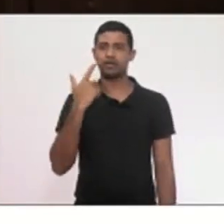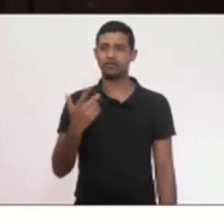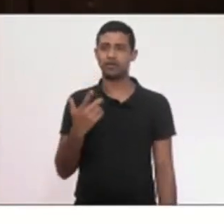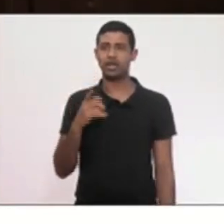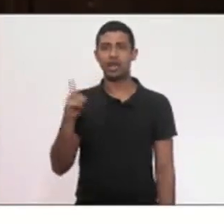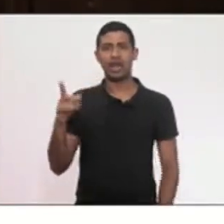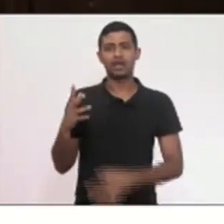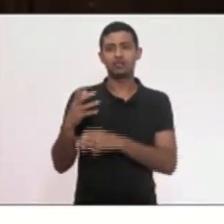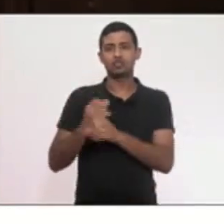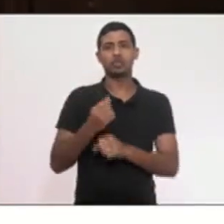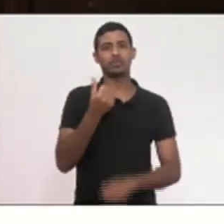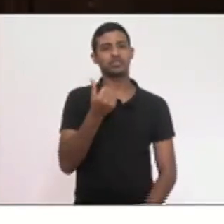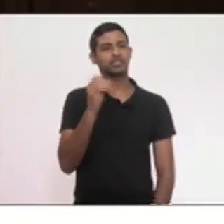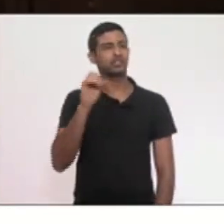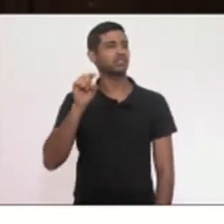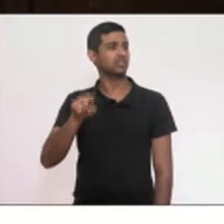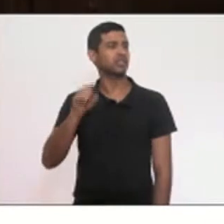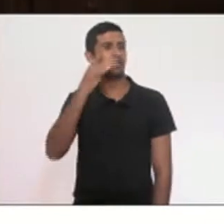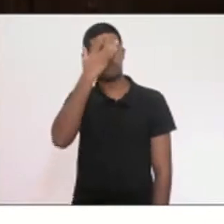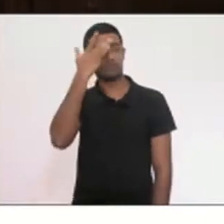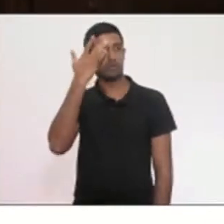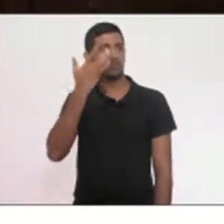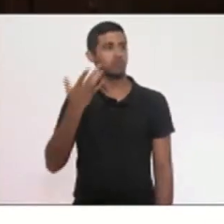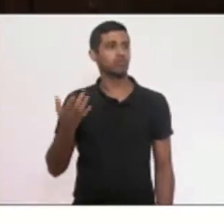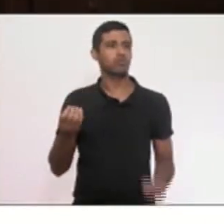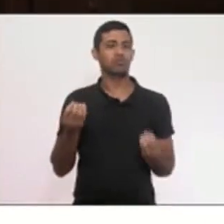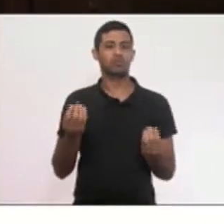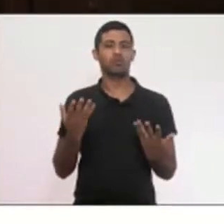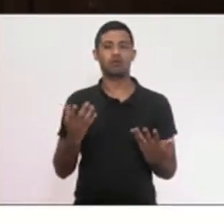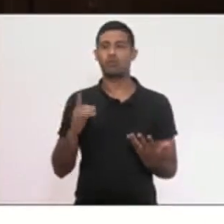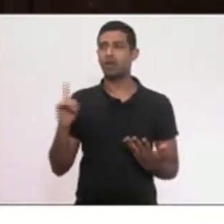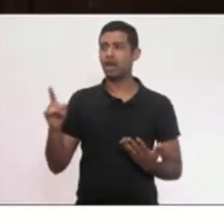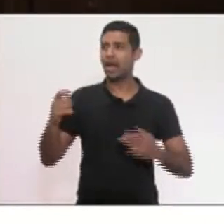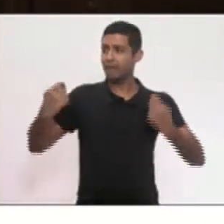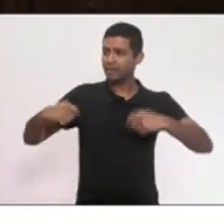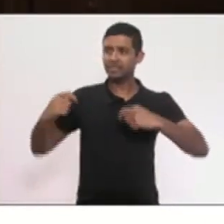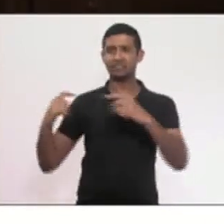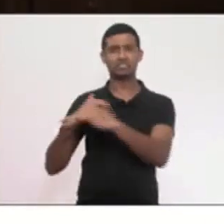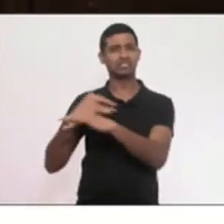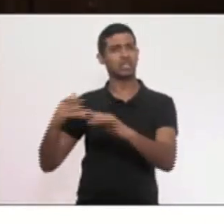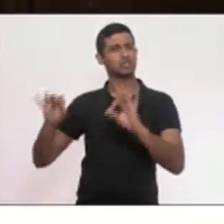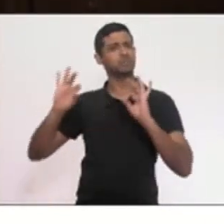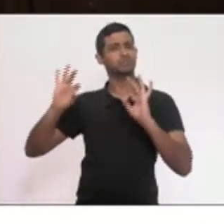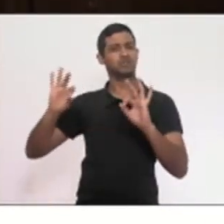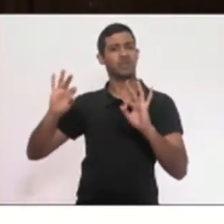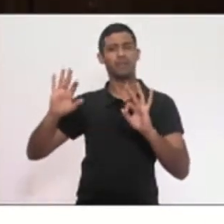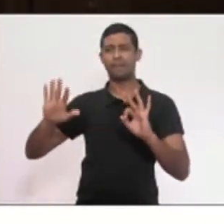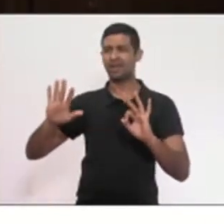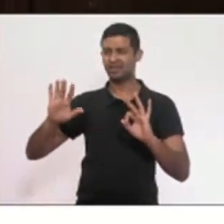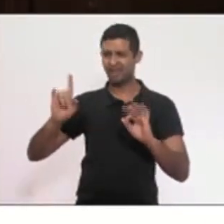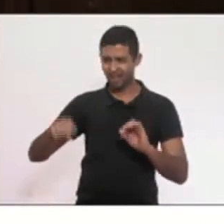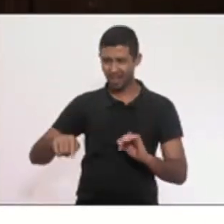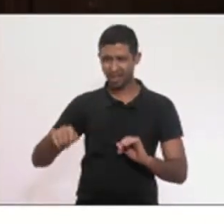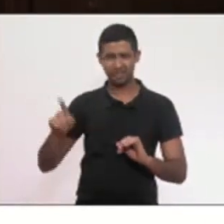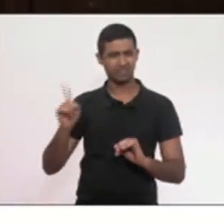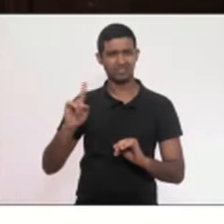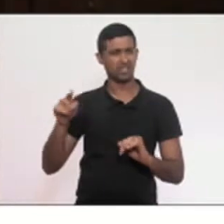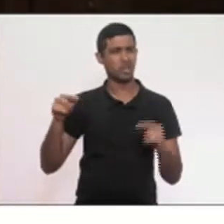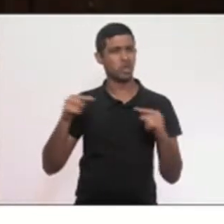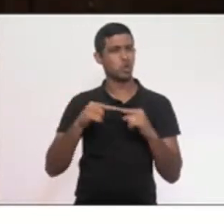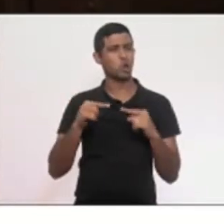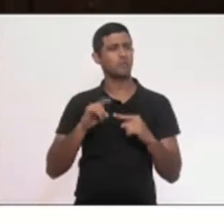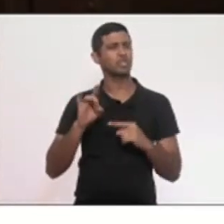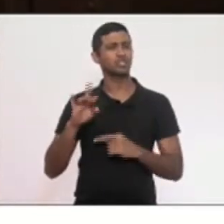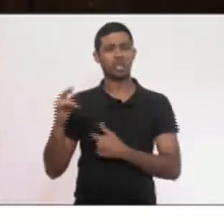Era para ser, deputado que não aprova, que uma cidade modelo, uma cidade exemplo. Mas não, é a cidade do cabide de